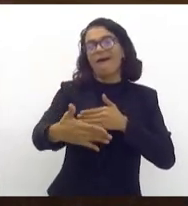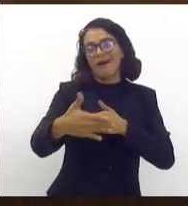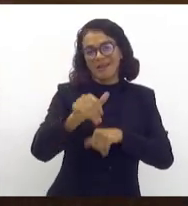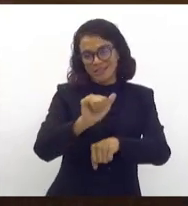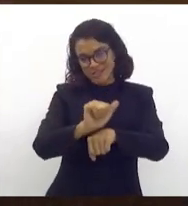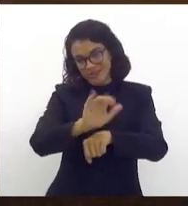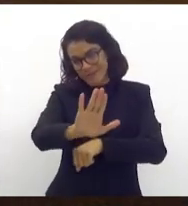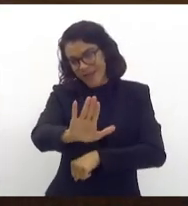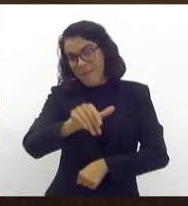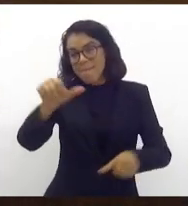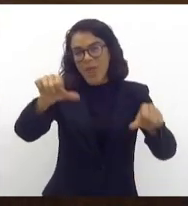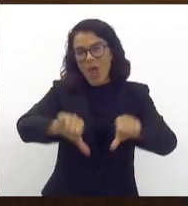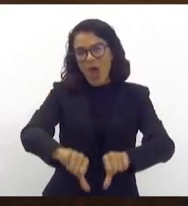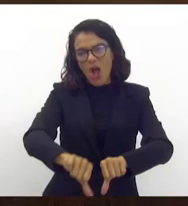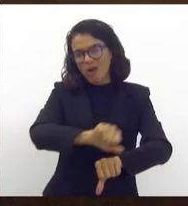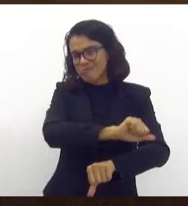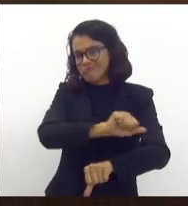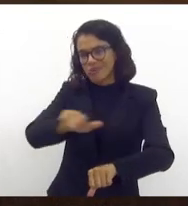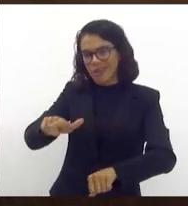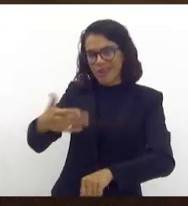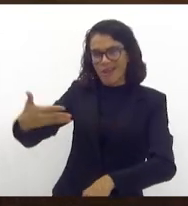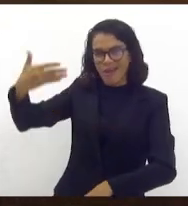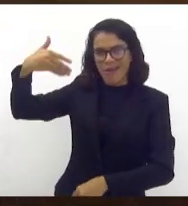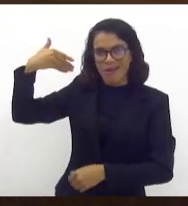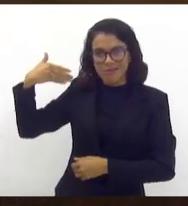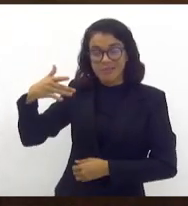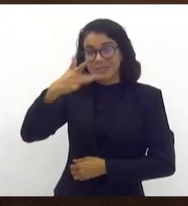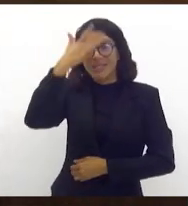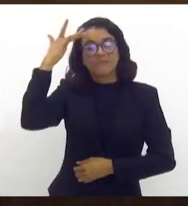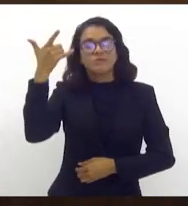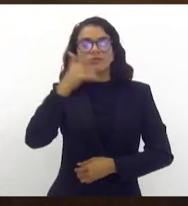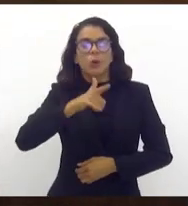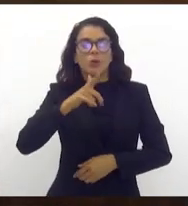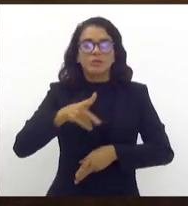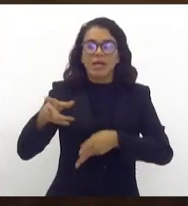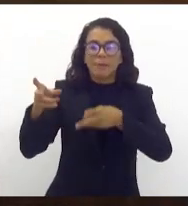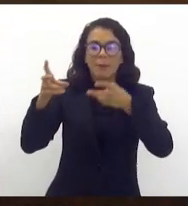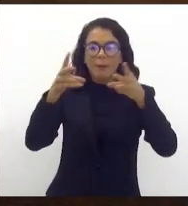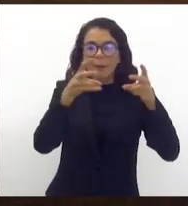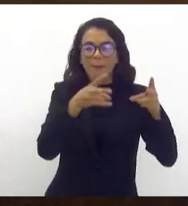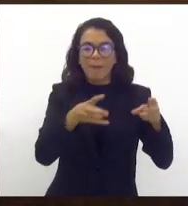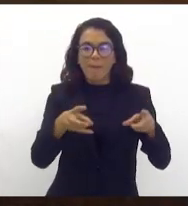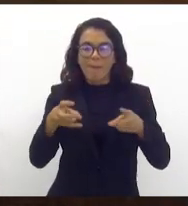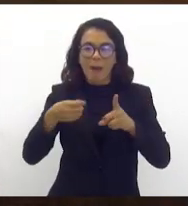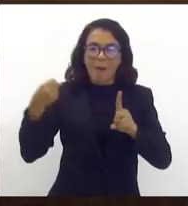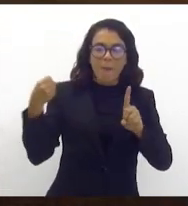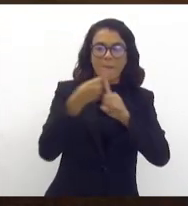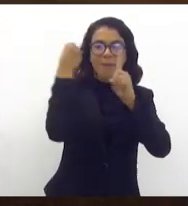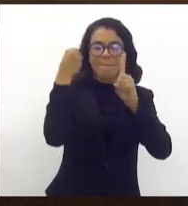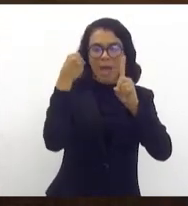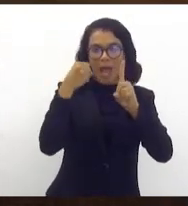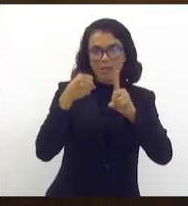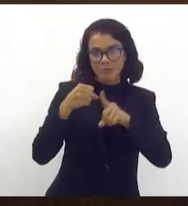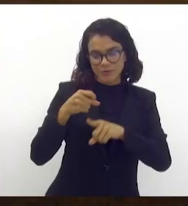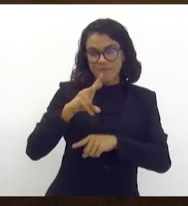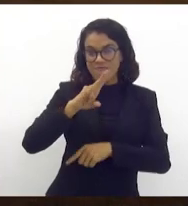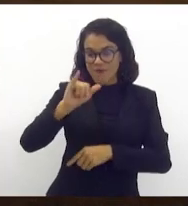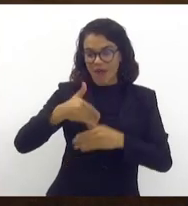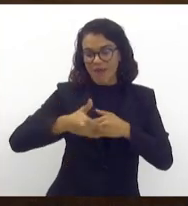vem é pior ainda. E as pessoas não têm dimensão do impacto que vai ocorrer em nosso Estado,